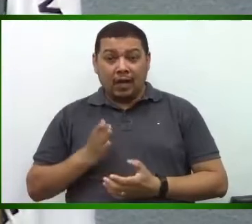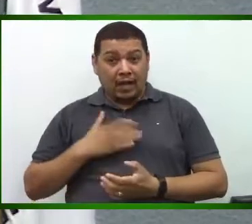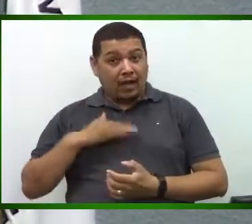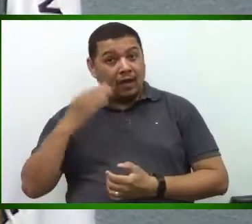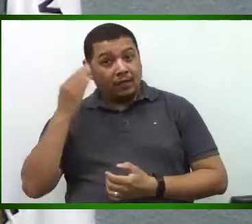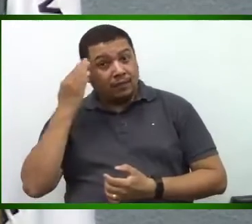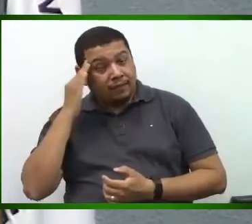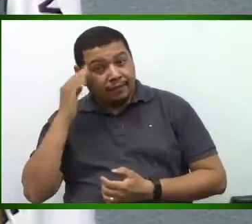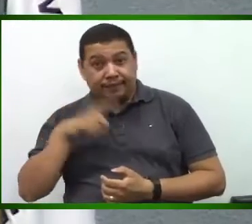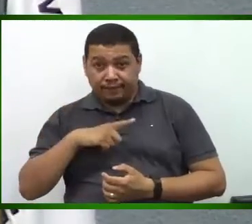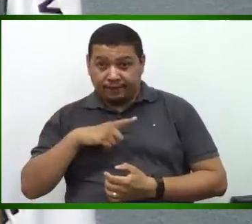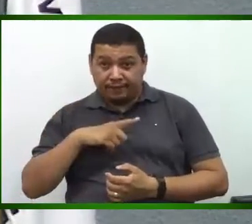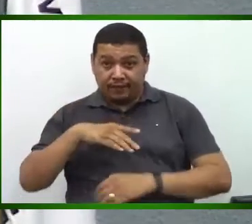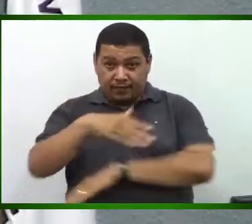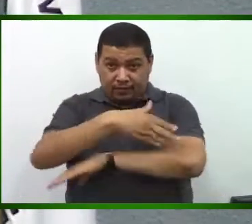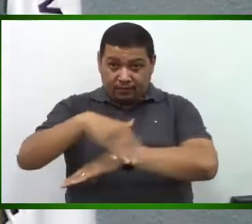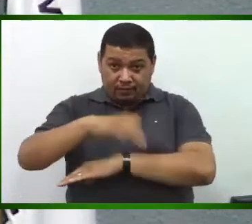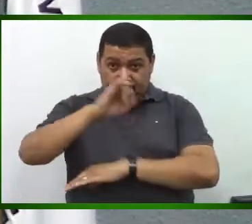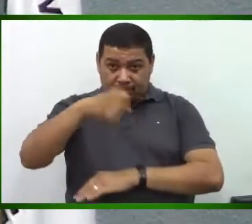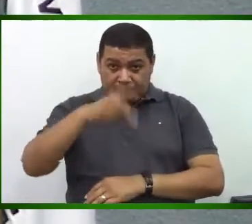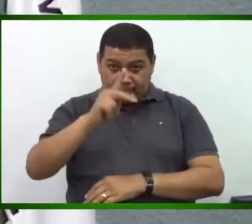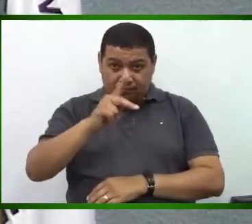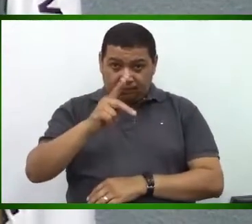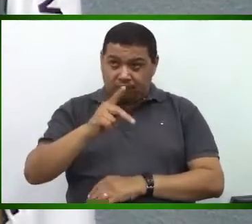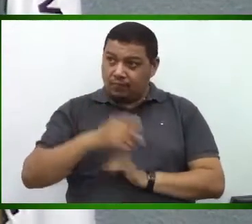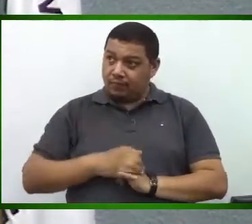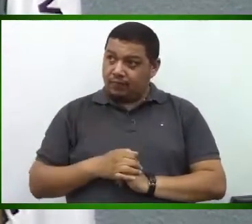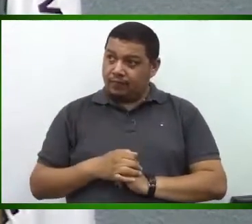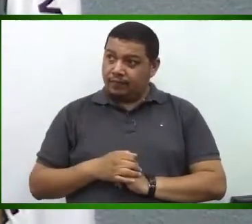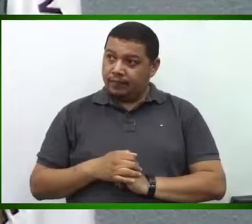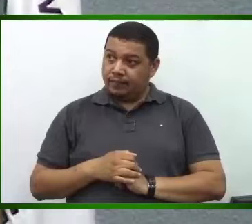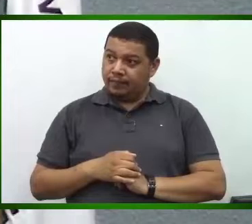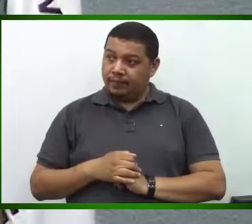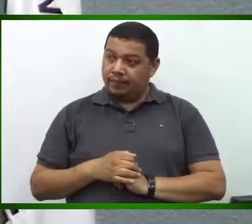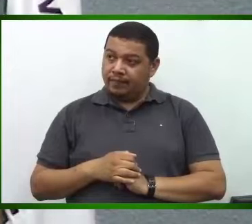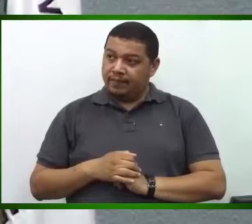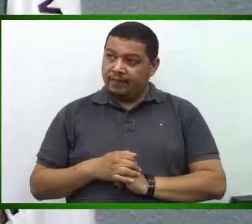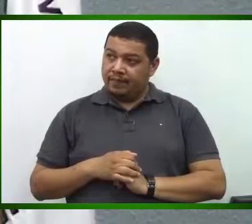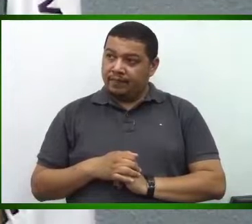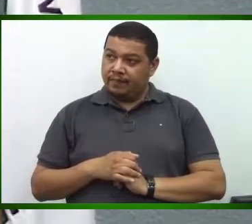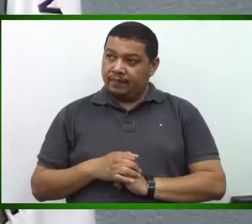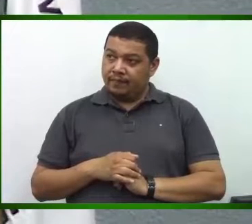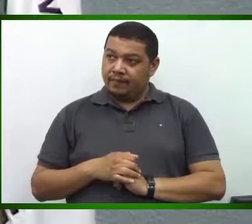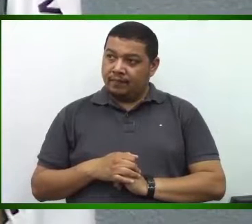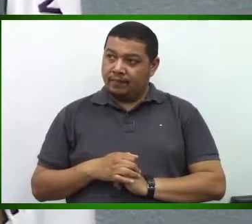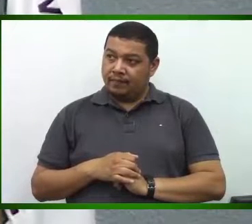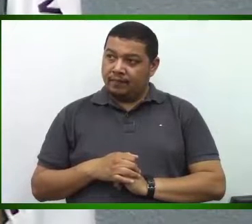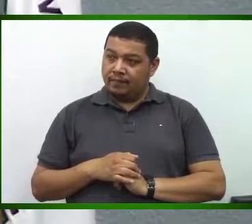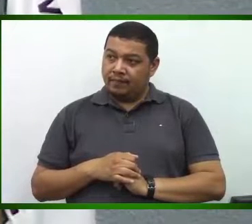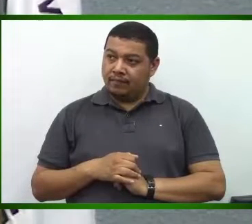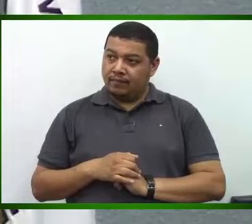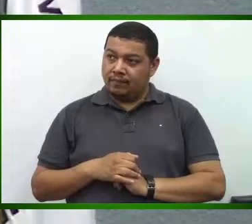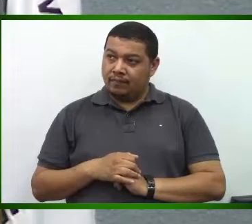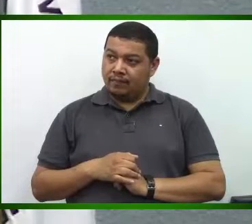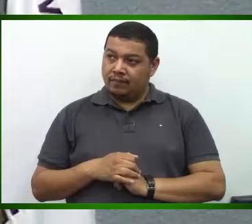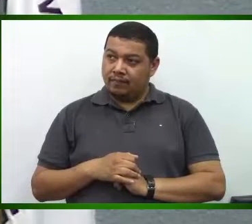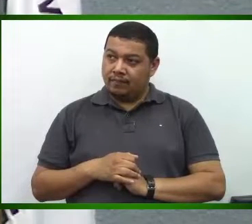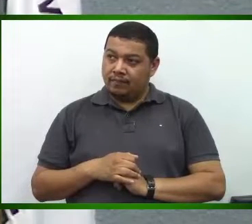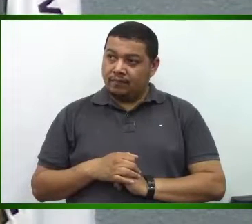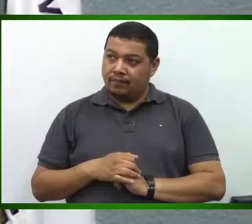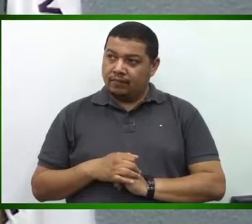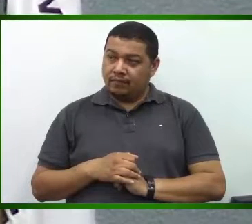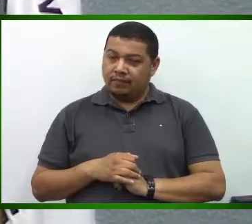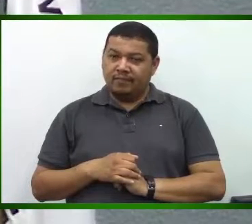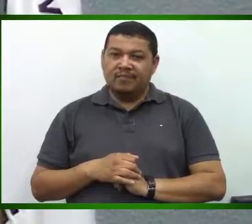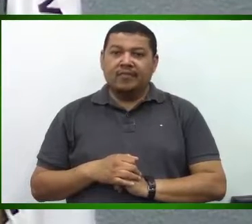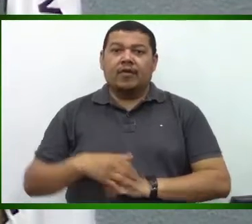que uma avenida daquele tamanho ela não foi feita para contemplar o prefeito que